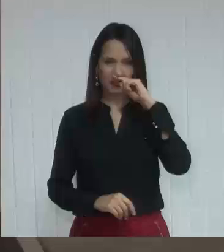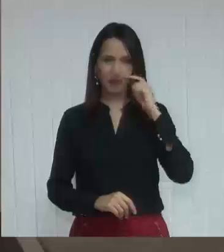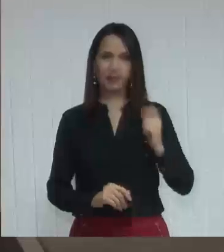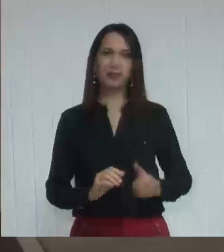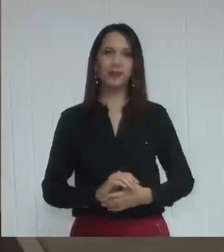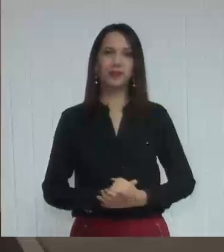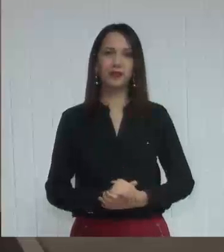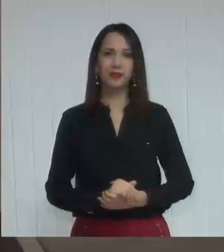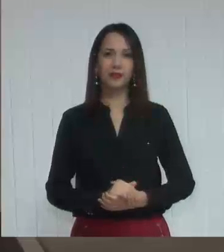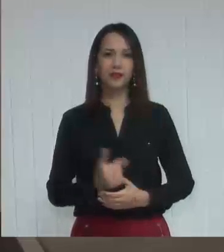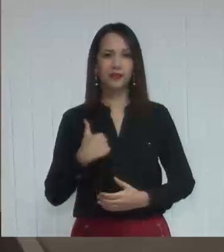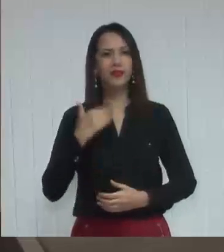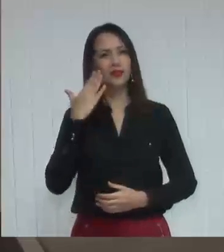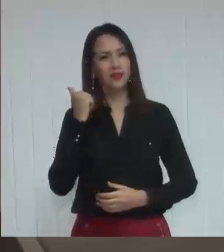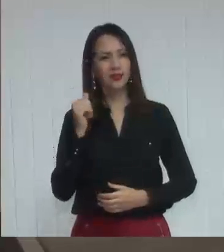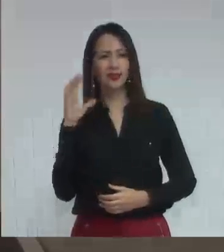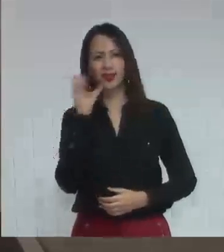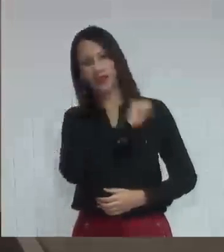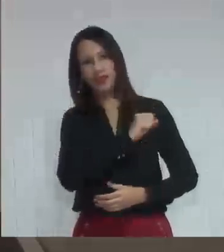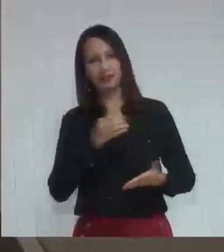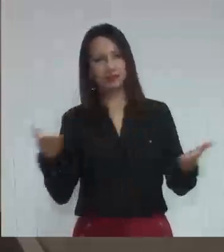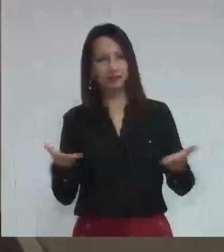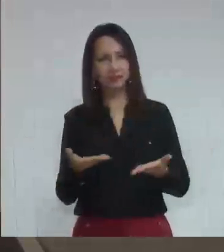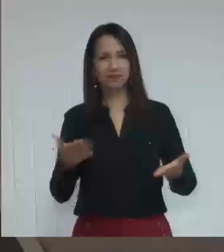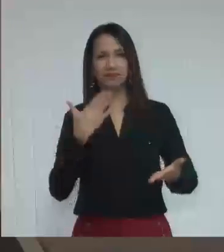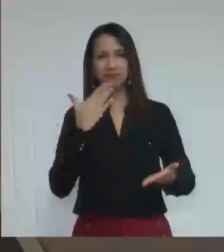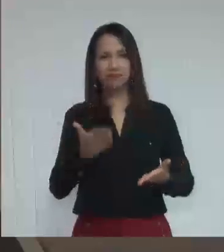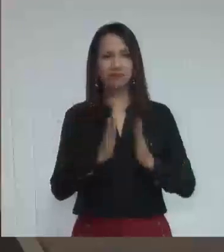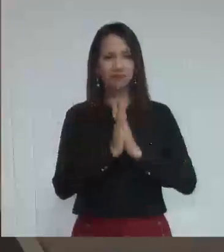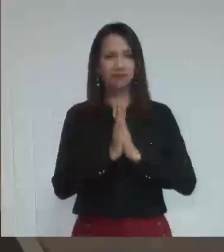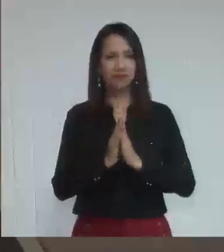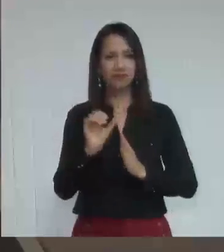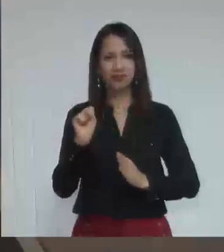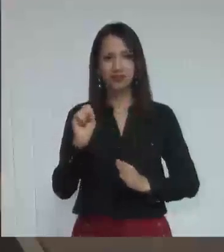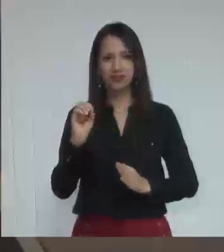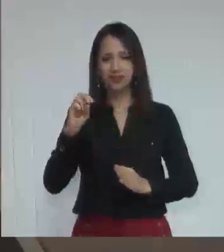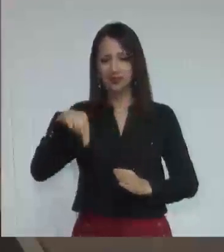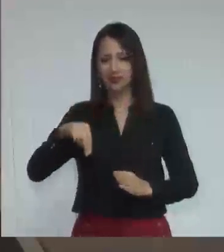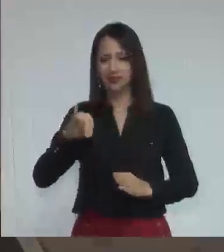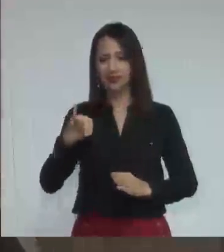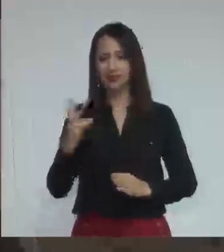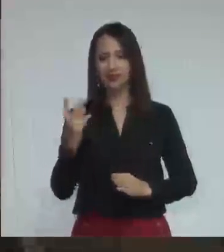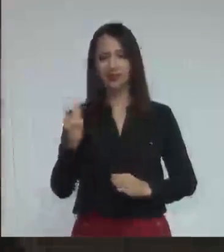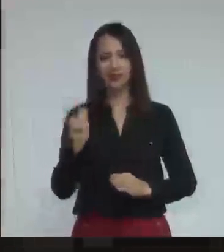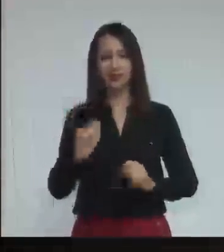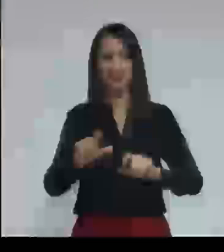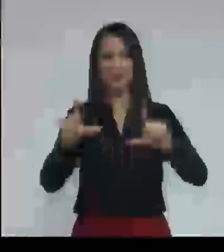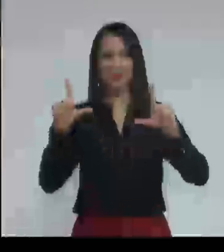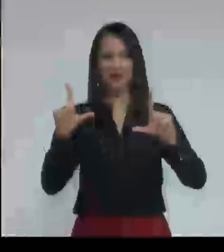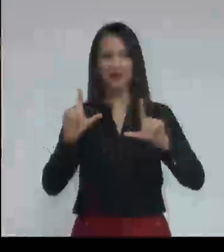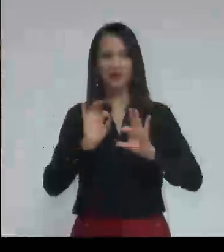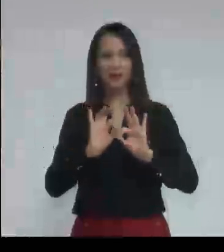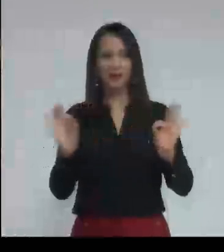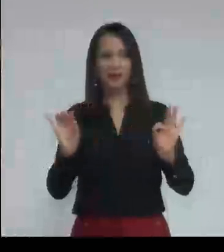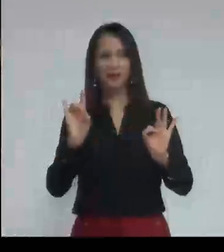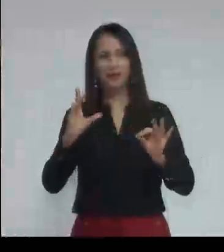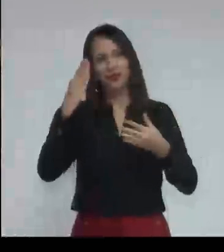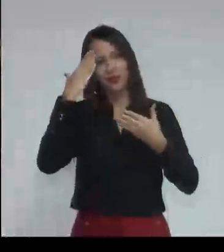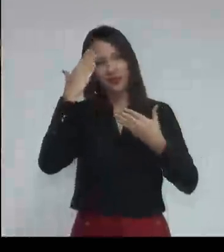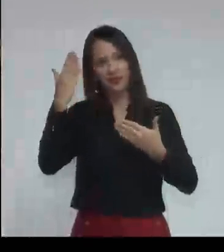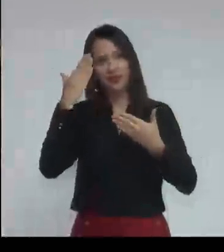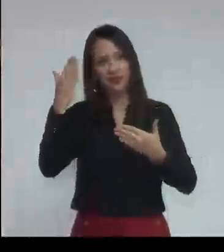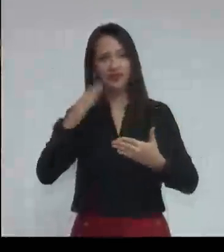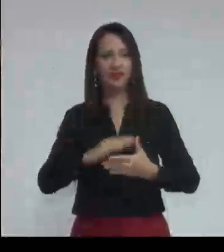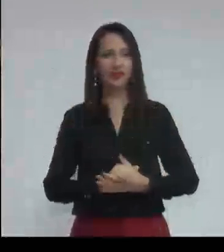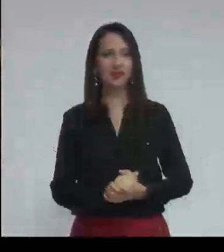bem rápido hoje, eu peço a Sonia para colocar algumas imagens ali, é mais assim de agradecimento